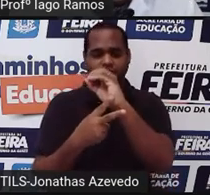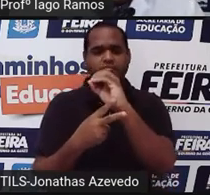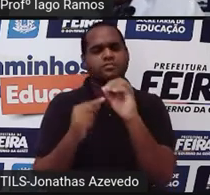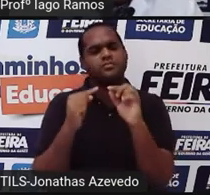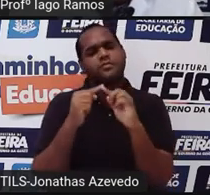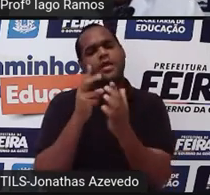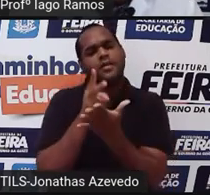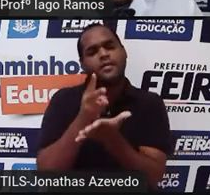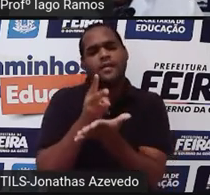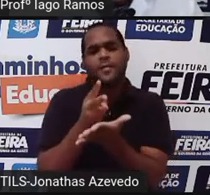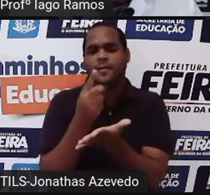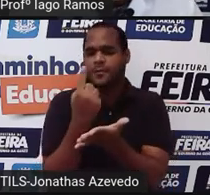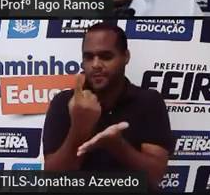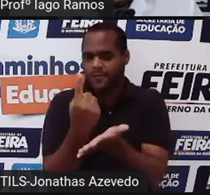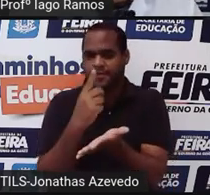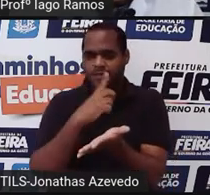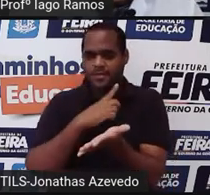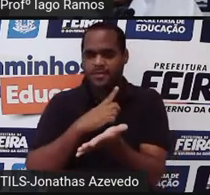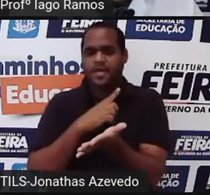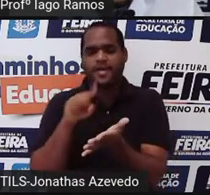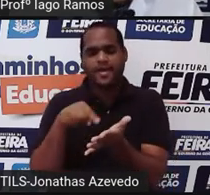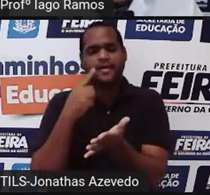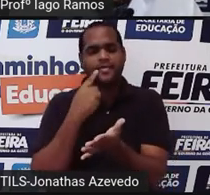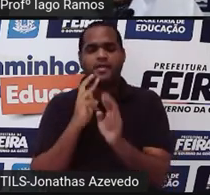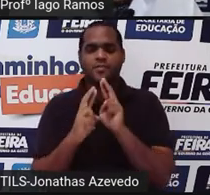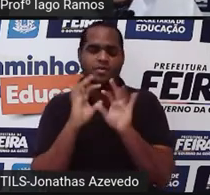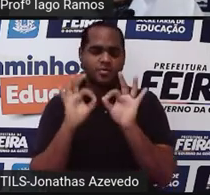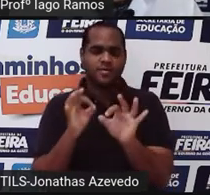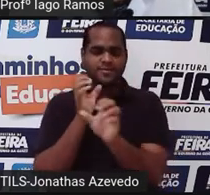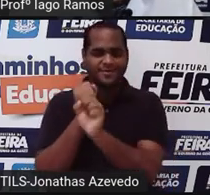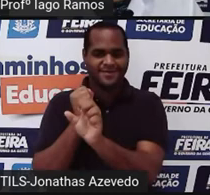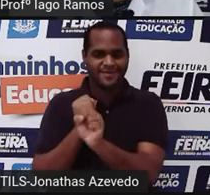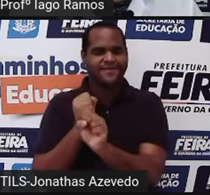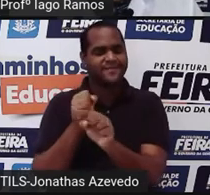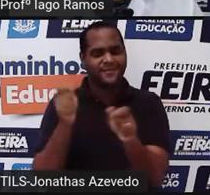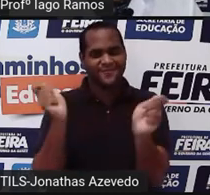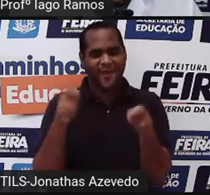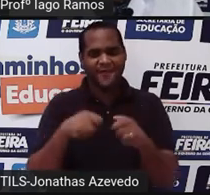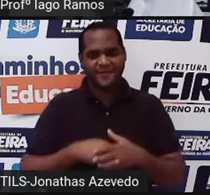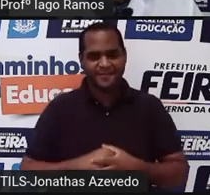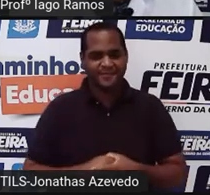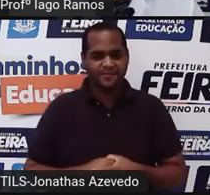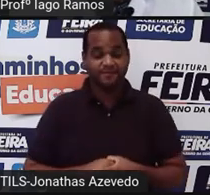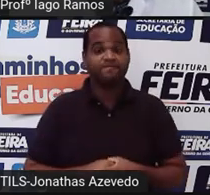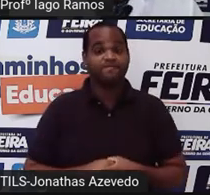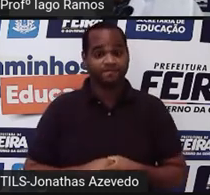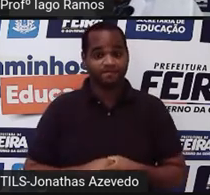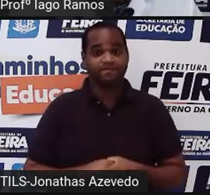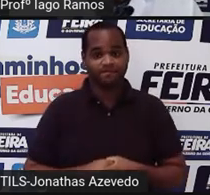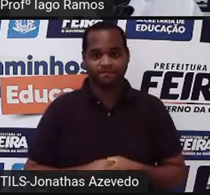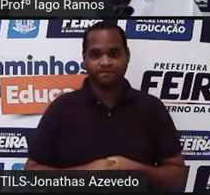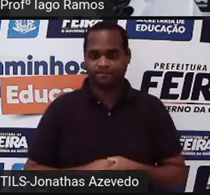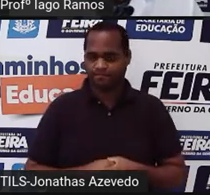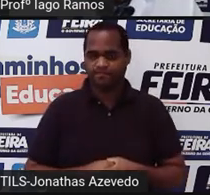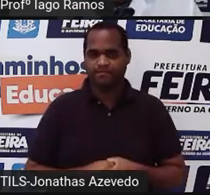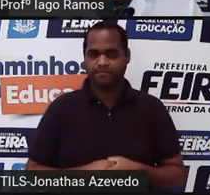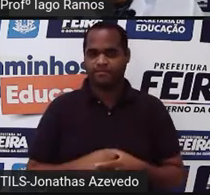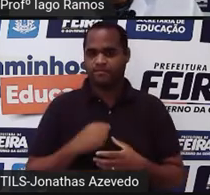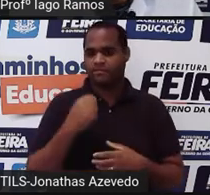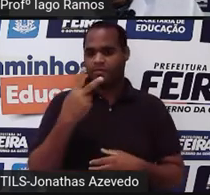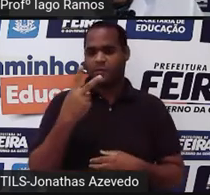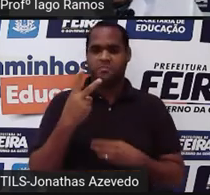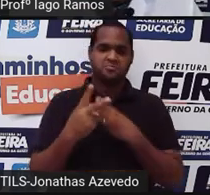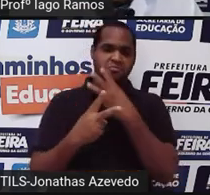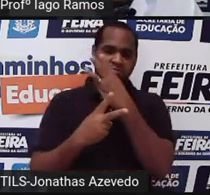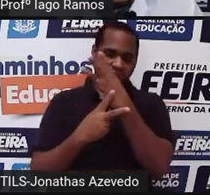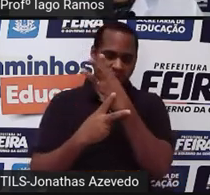potências aqui, com a base 2, a gente vai calcular, tá? Então, 2 elevado a 3.